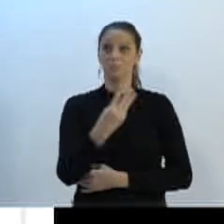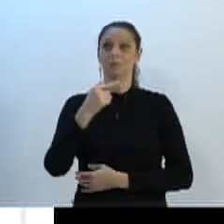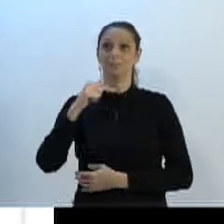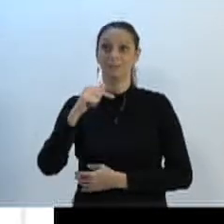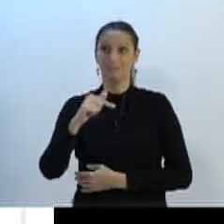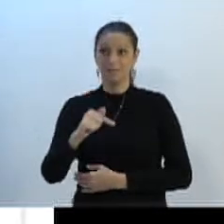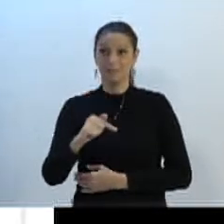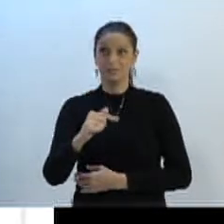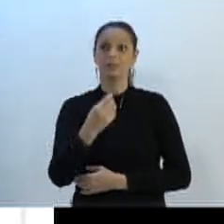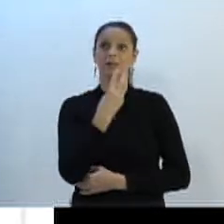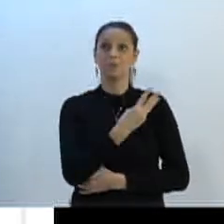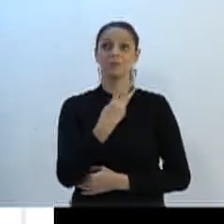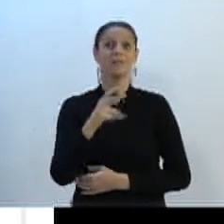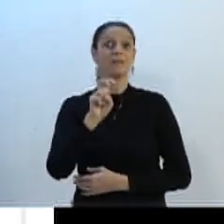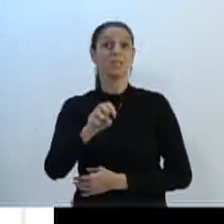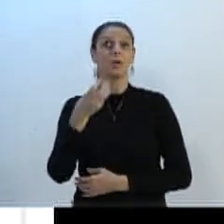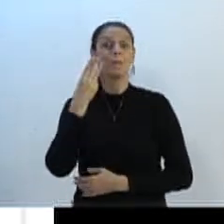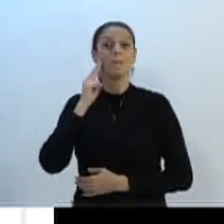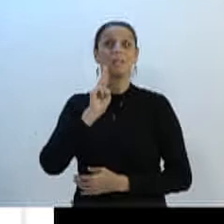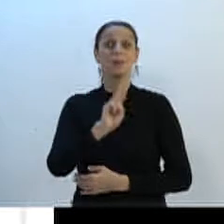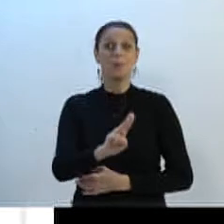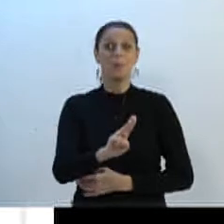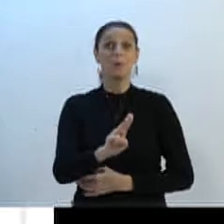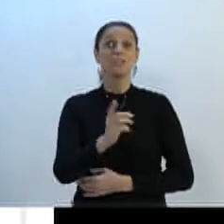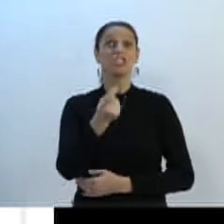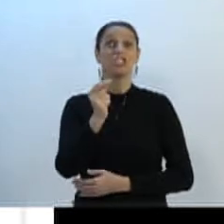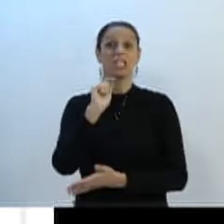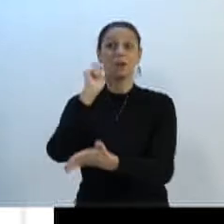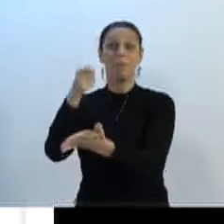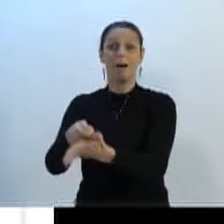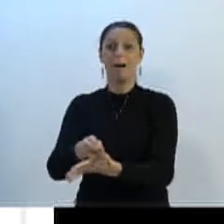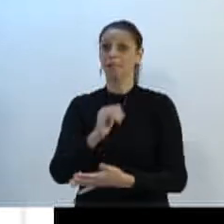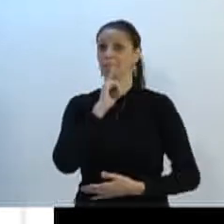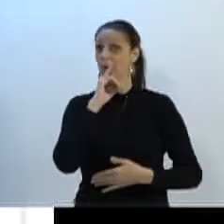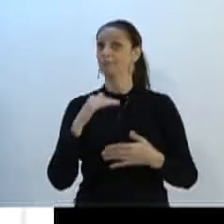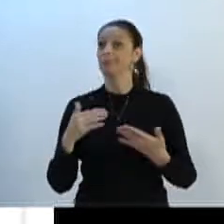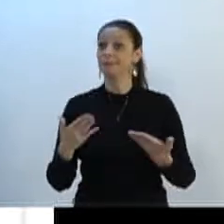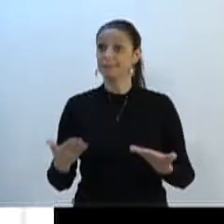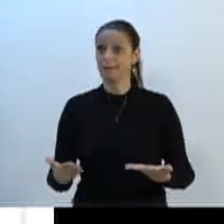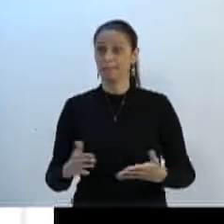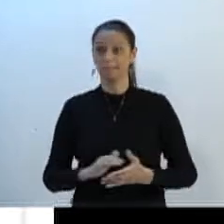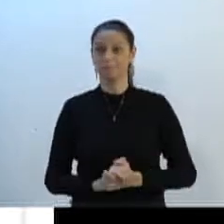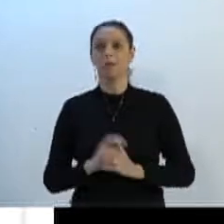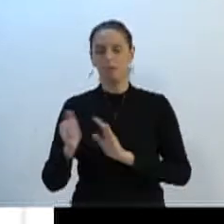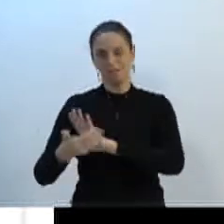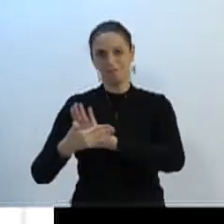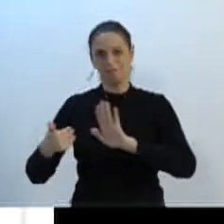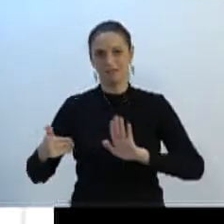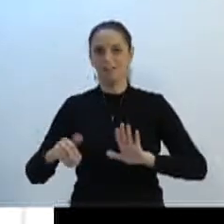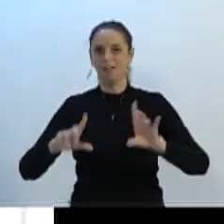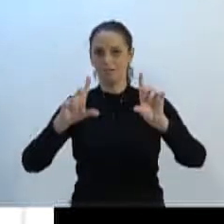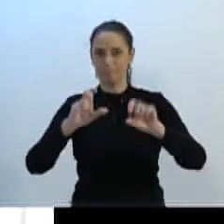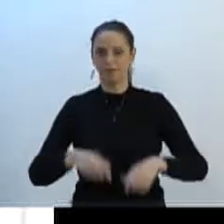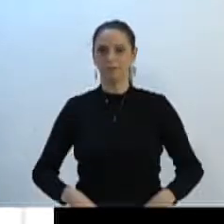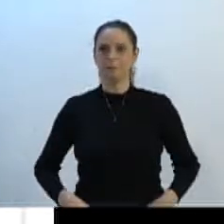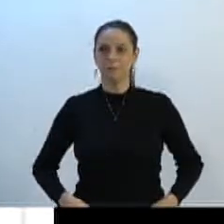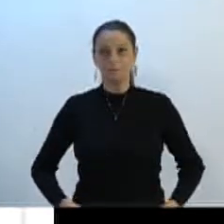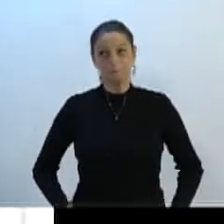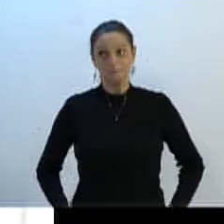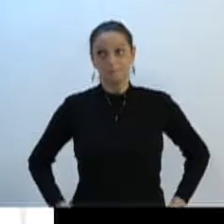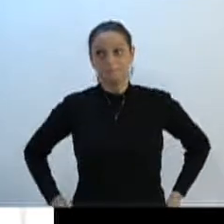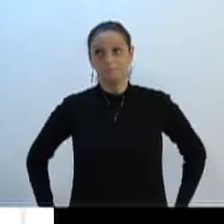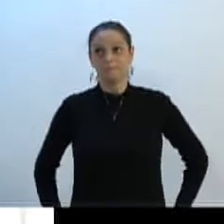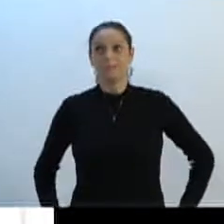335 milhões de reais em impostos. Então, pode tirar e faz sentido